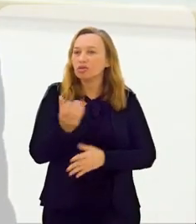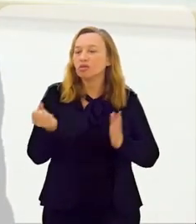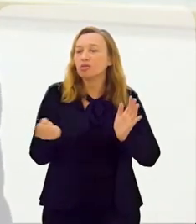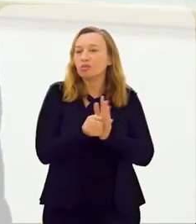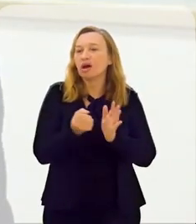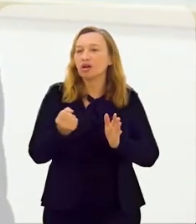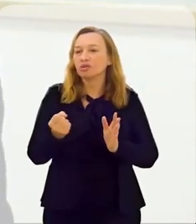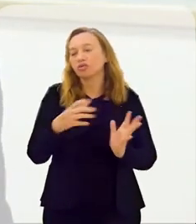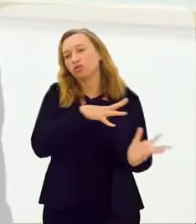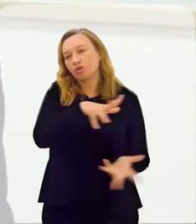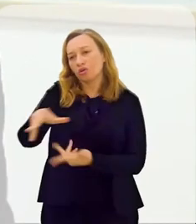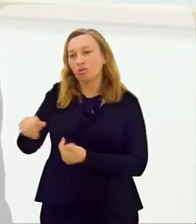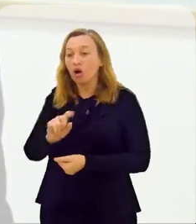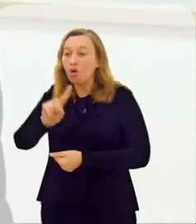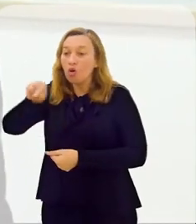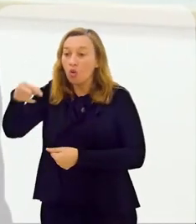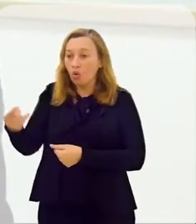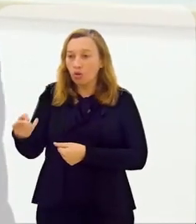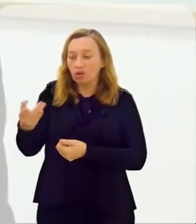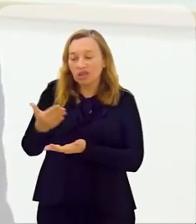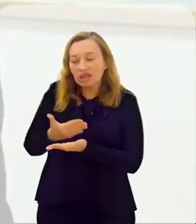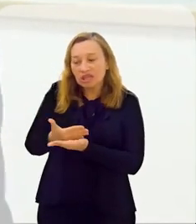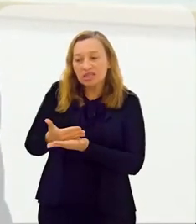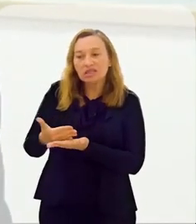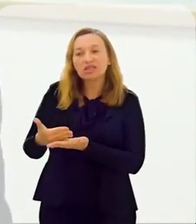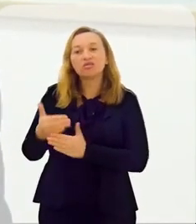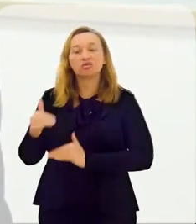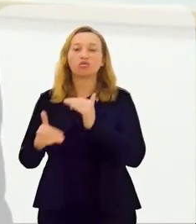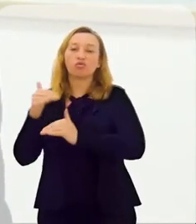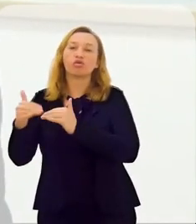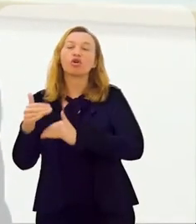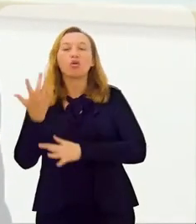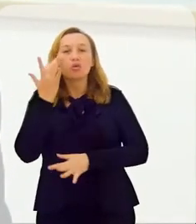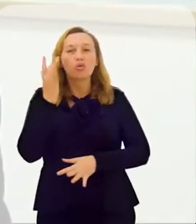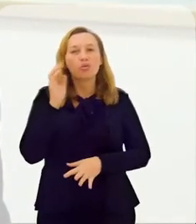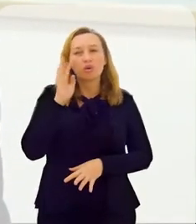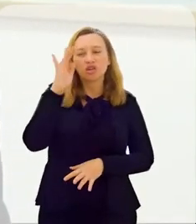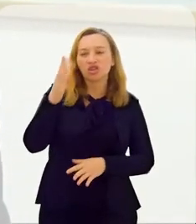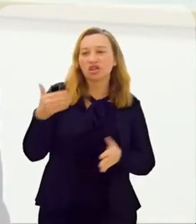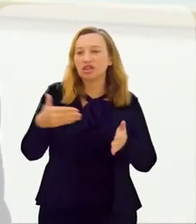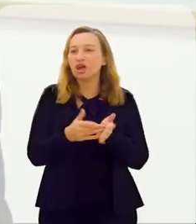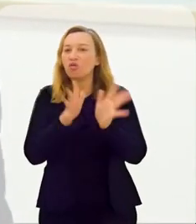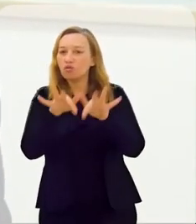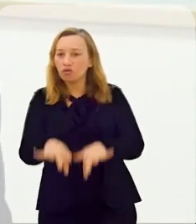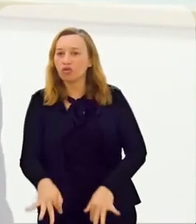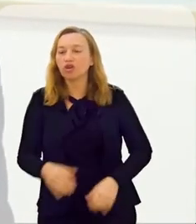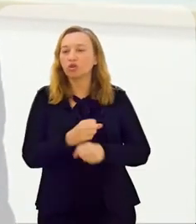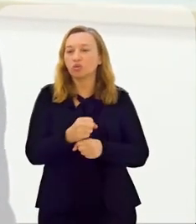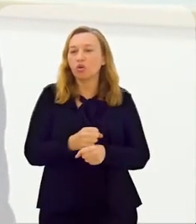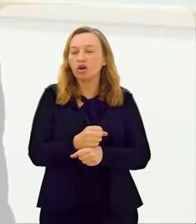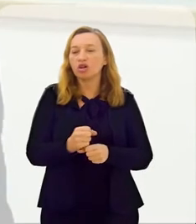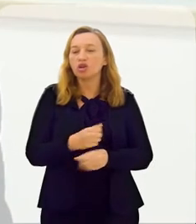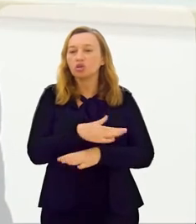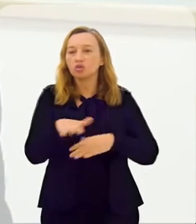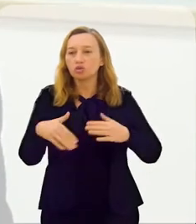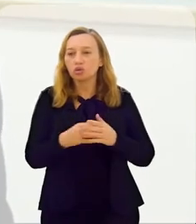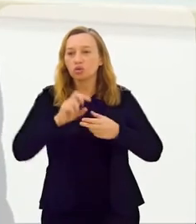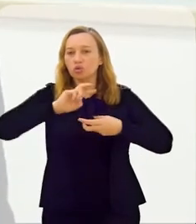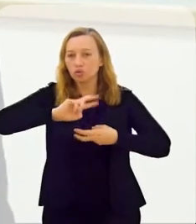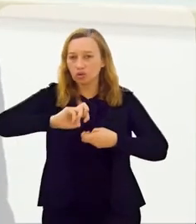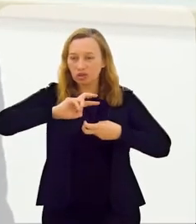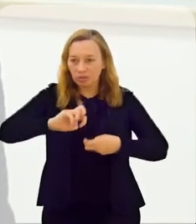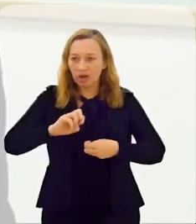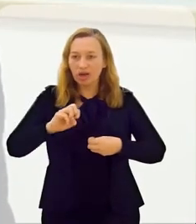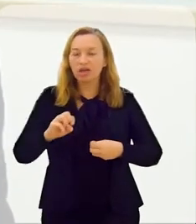no Pacto Global e outros em processo de desenvolvimento. Eu imagino que, até o final do ano,